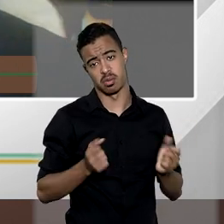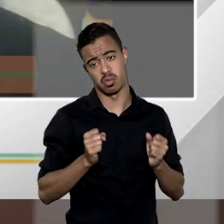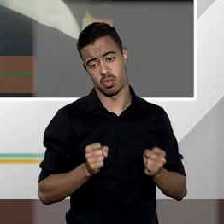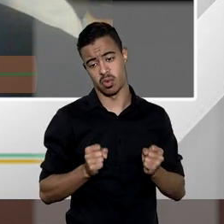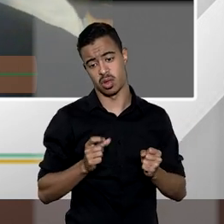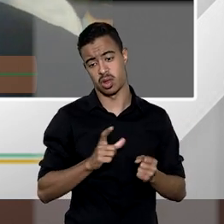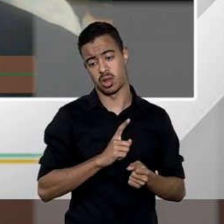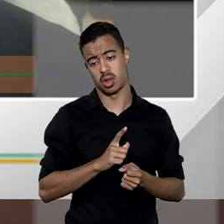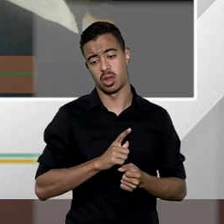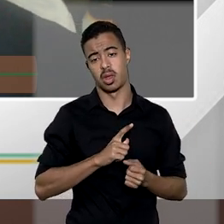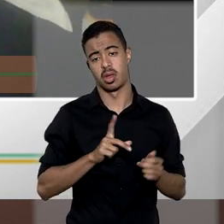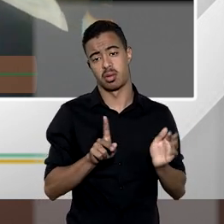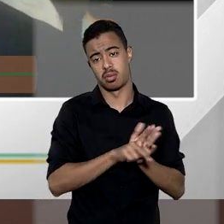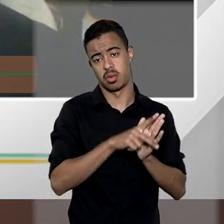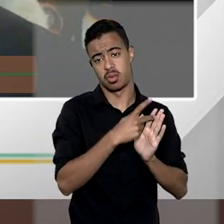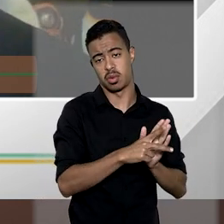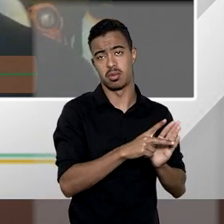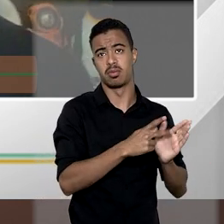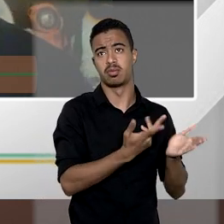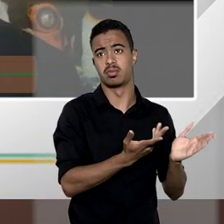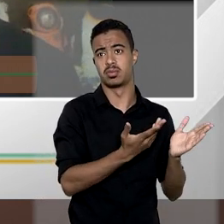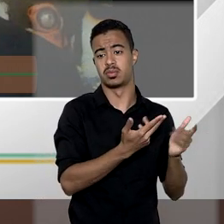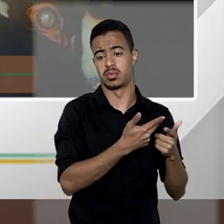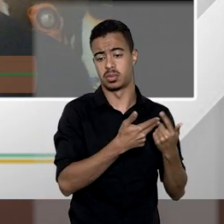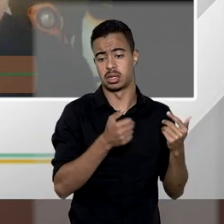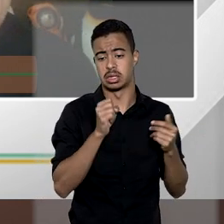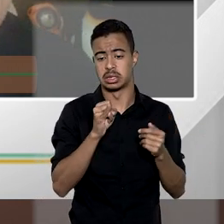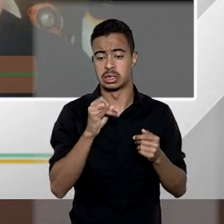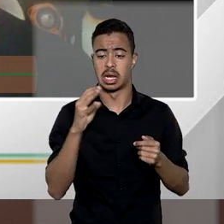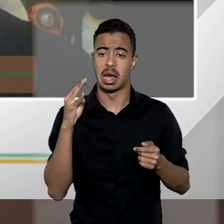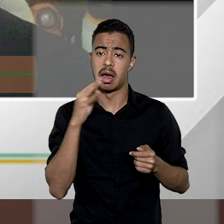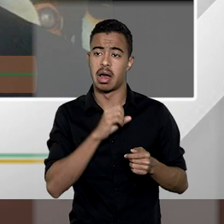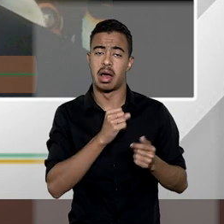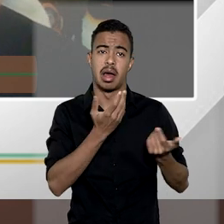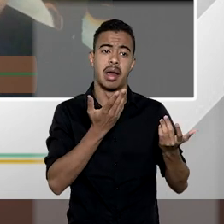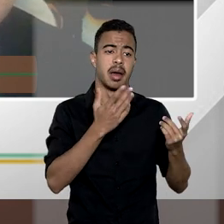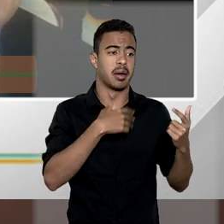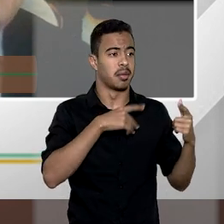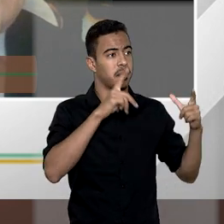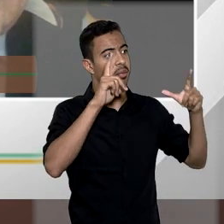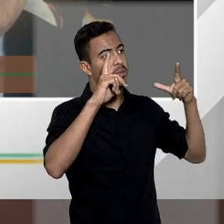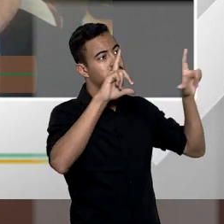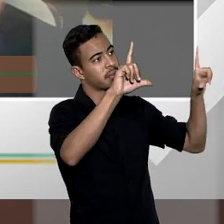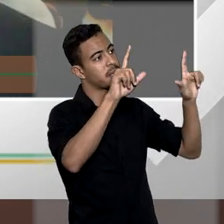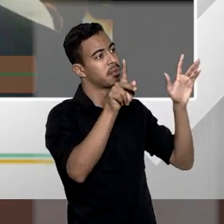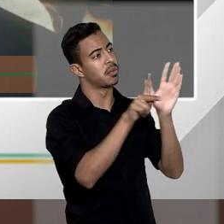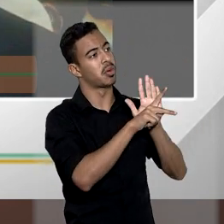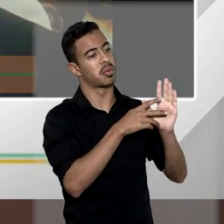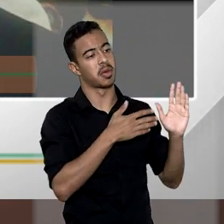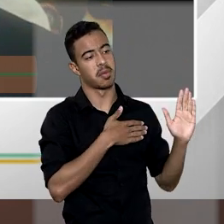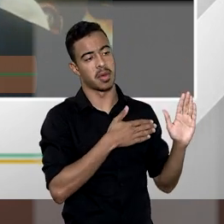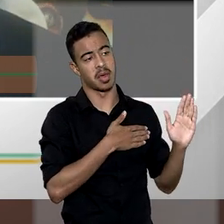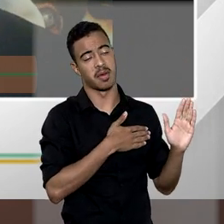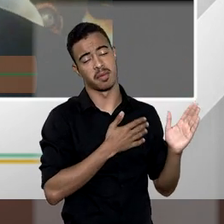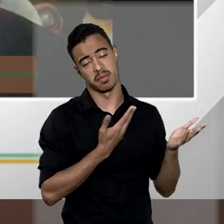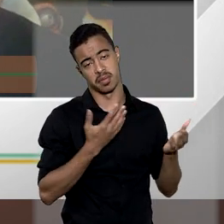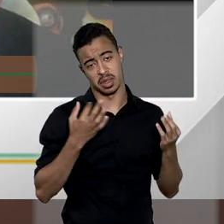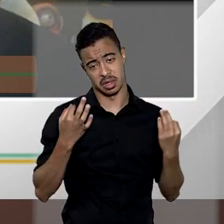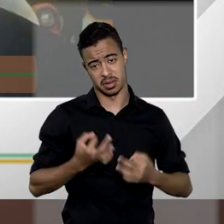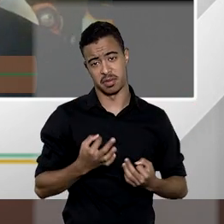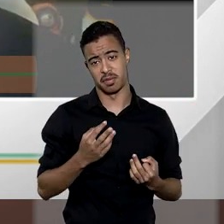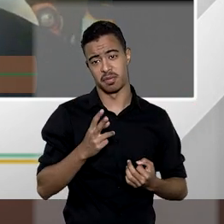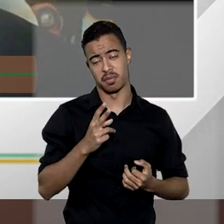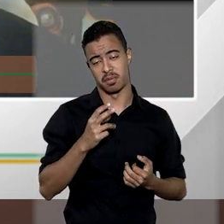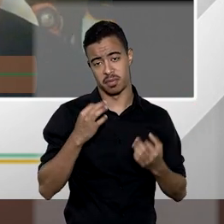evidentemente pendurar o seu tismo de propriedade na parede se assim achar que é decorativa que essa forma decorativa é